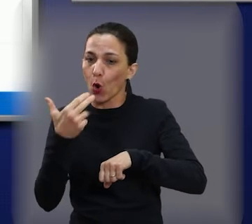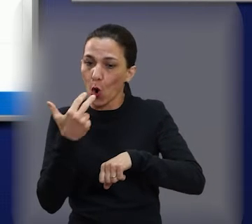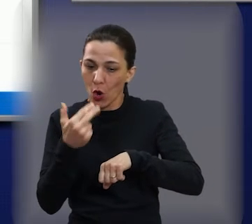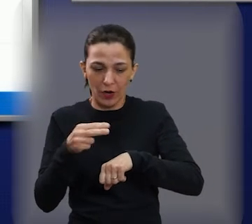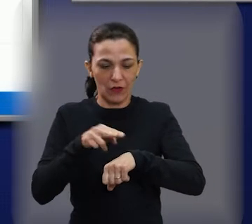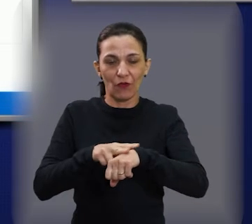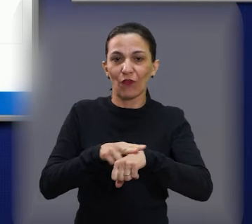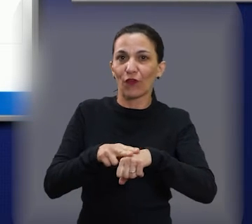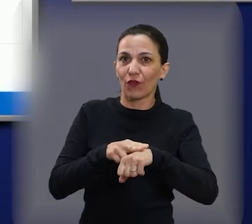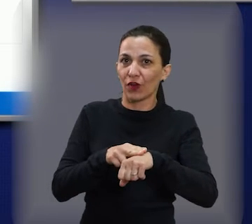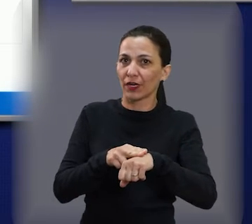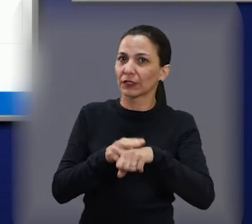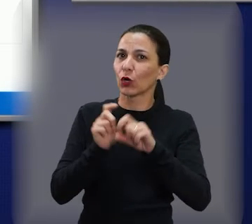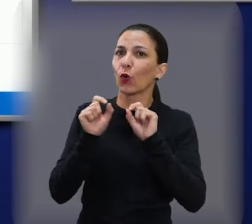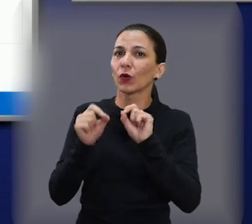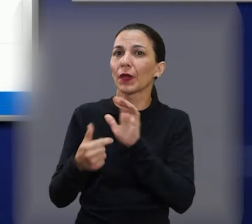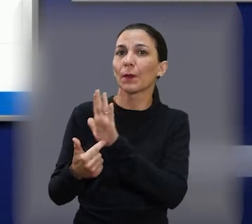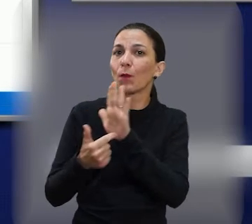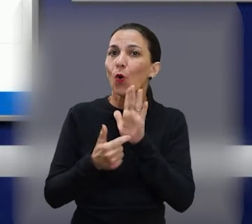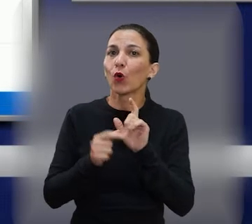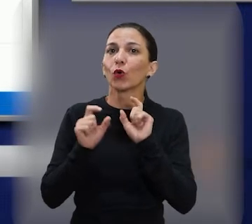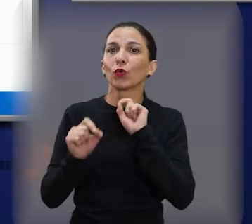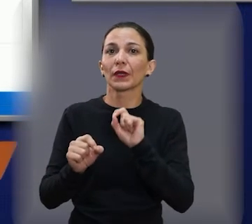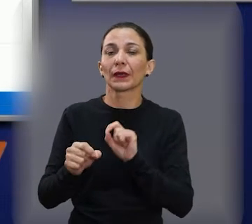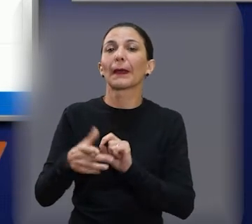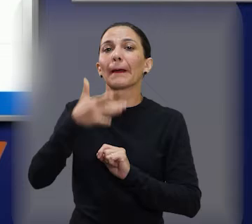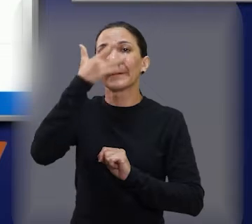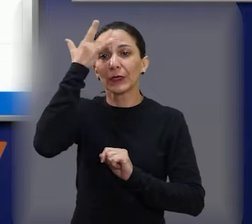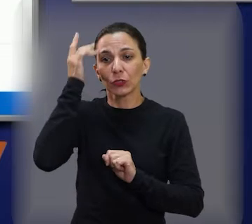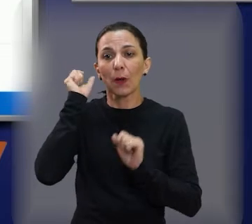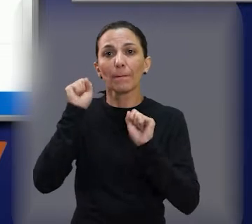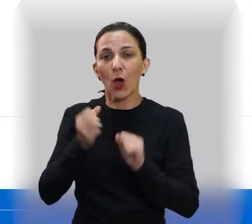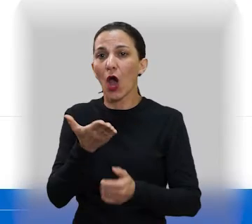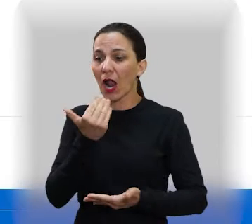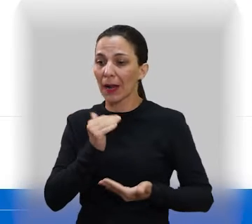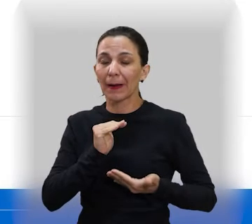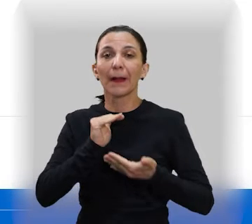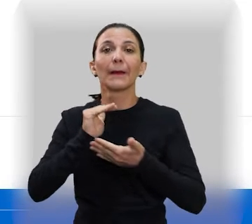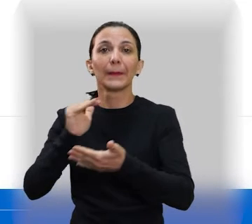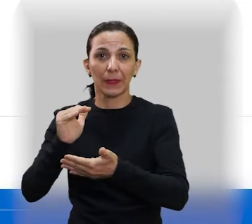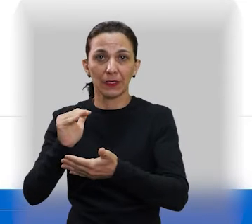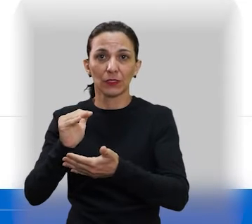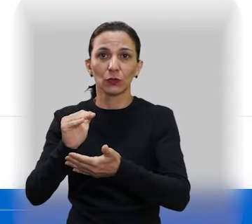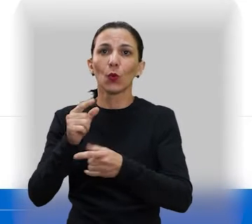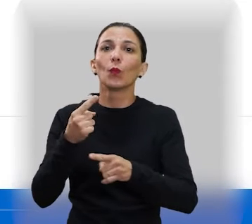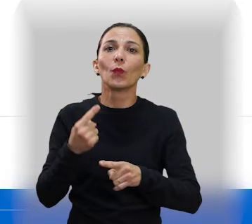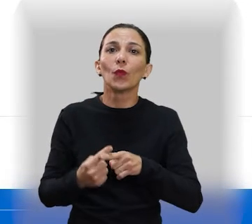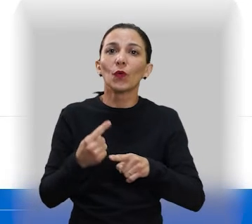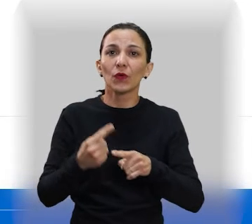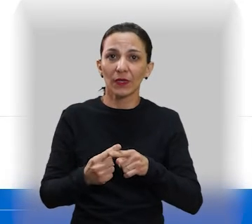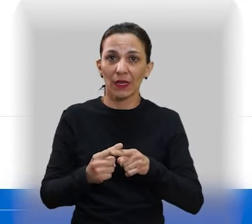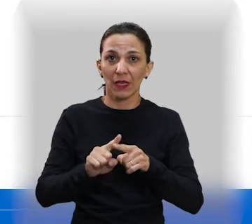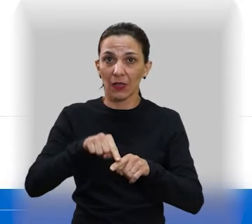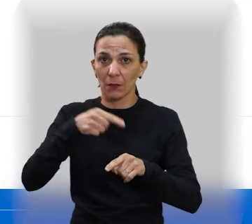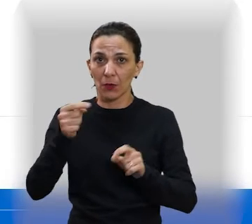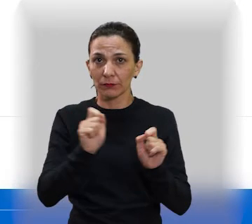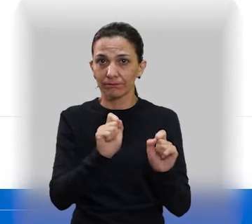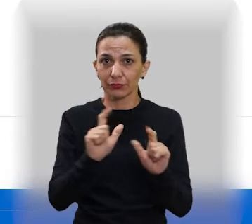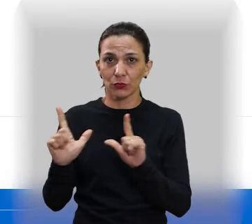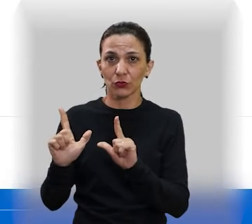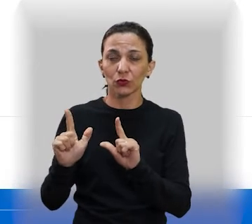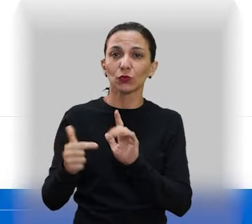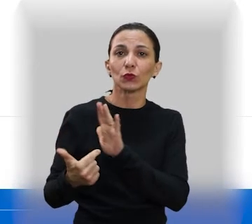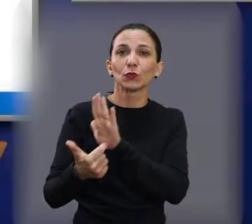quando aparecer ela dessa forma, vai dizer assim, essa pessoa está apta para receber a cesta. Por quê?